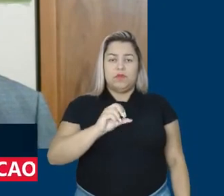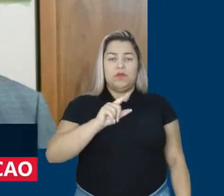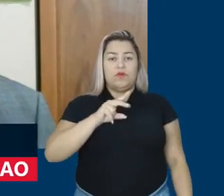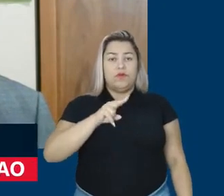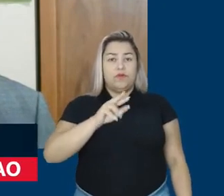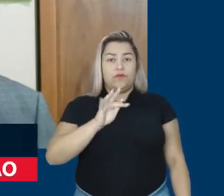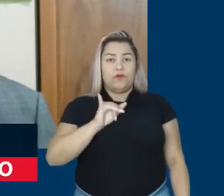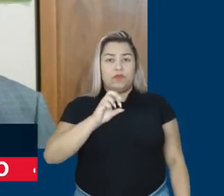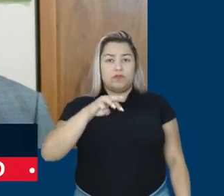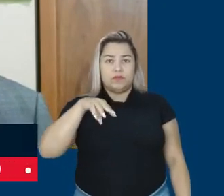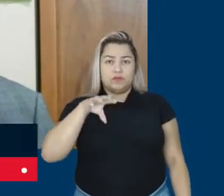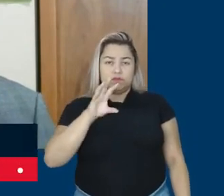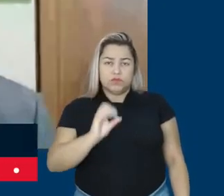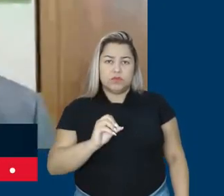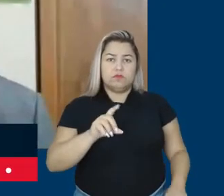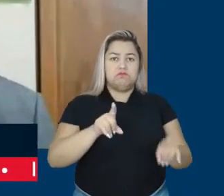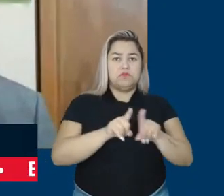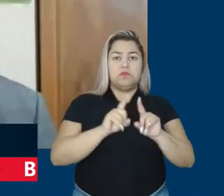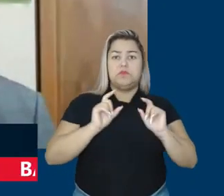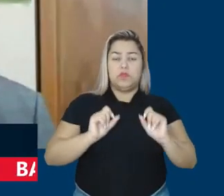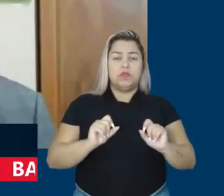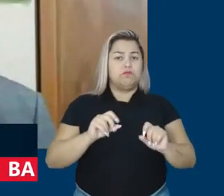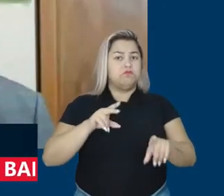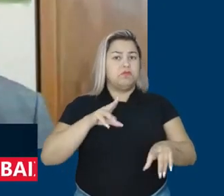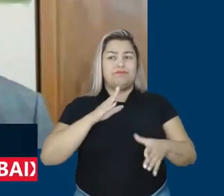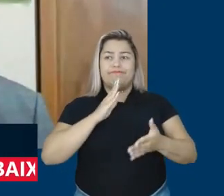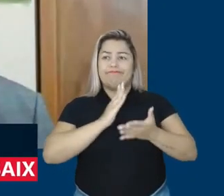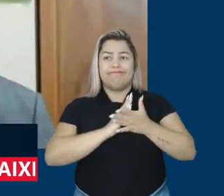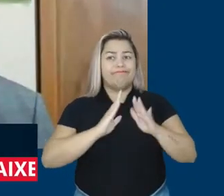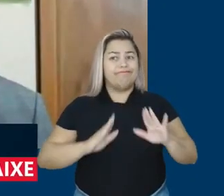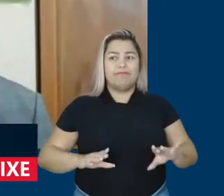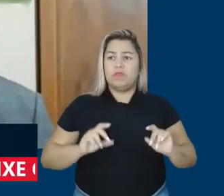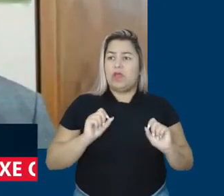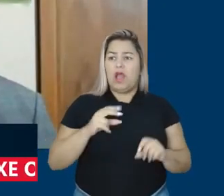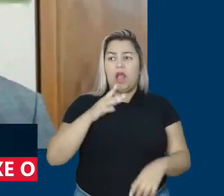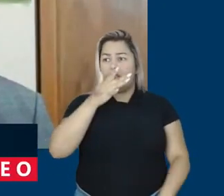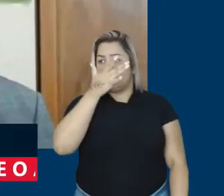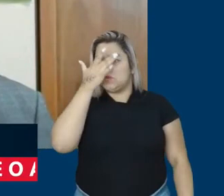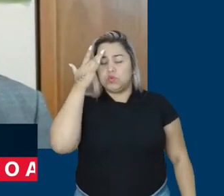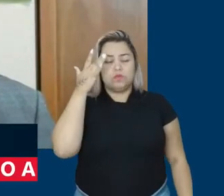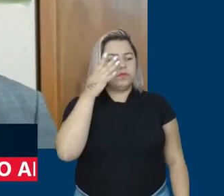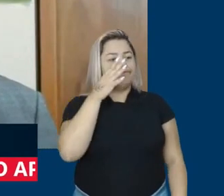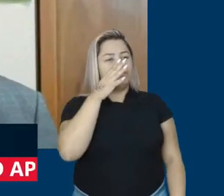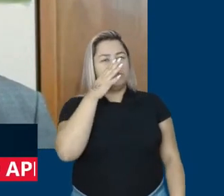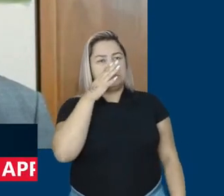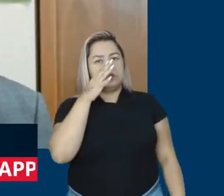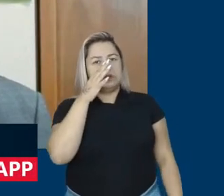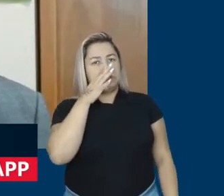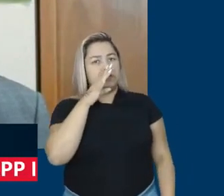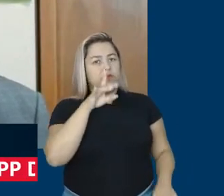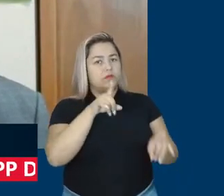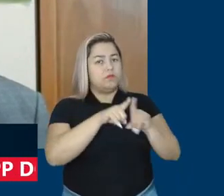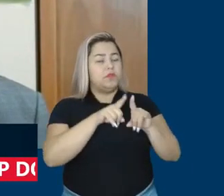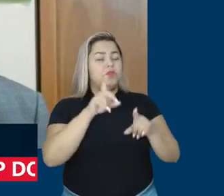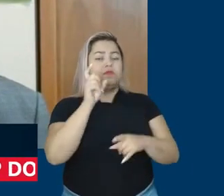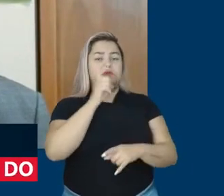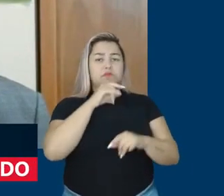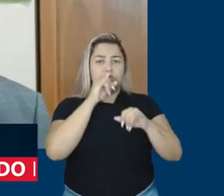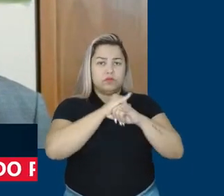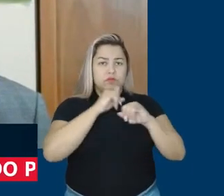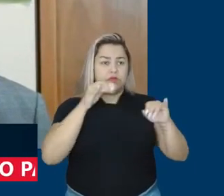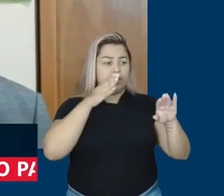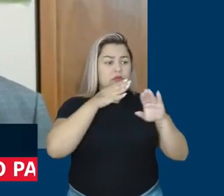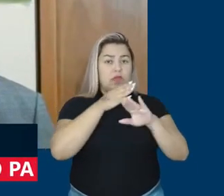bolsonarismo é um mal que precisa ser cortado pela raiz. As pessoas não podem continuar iludidas através de fake news e